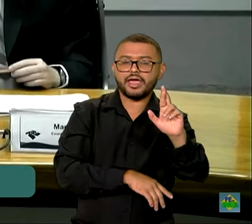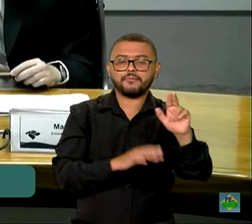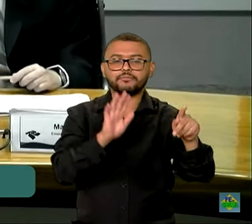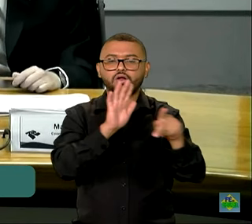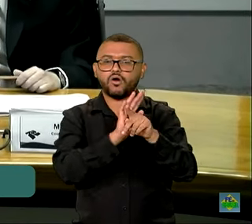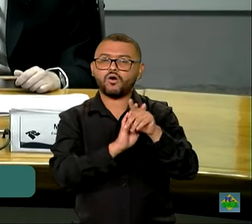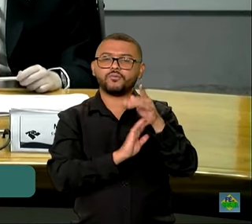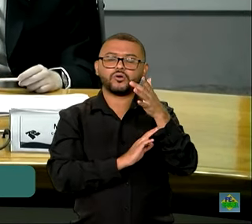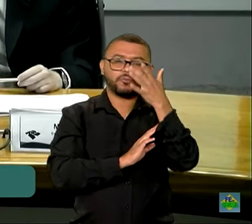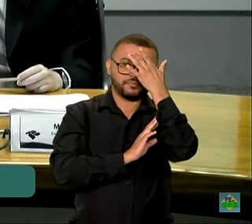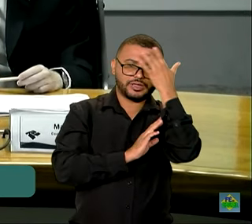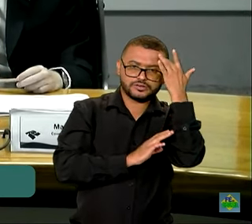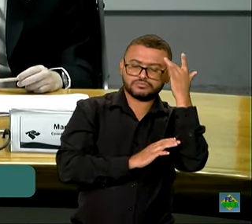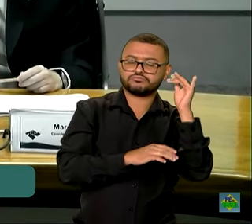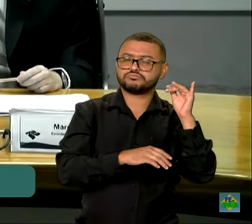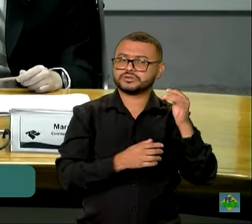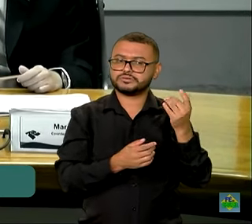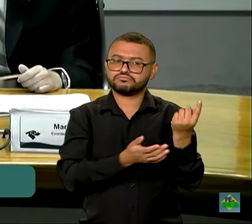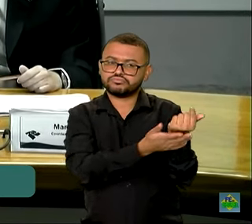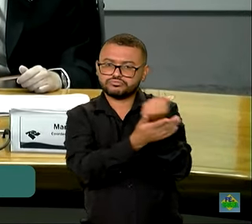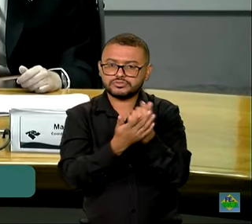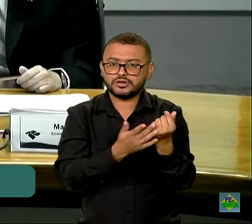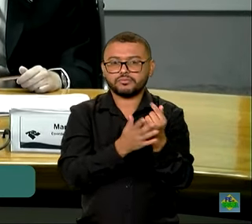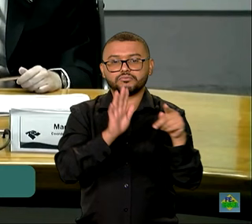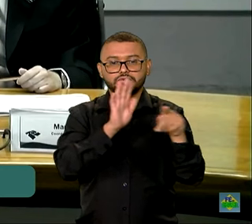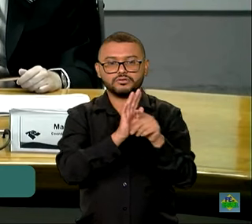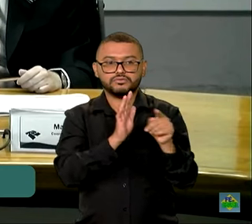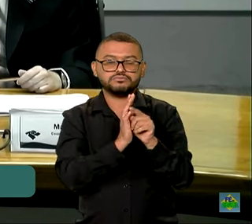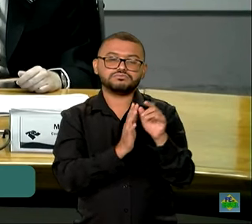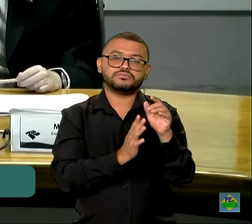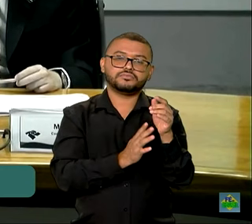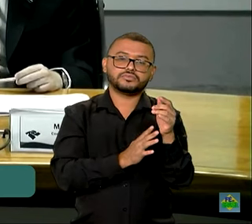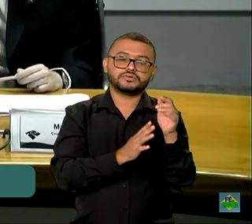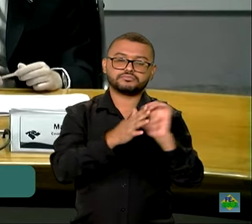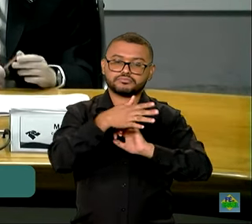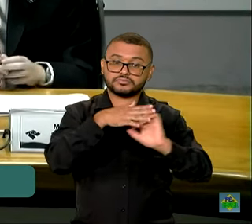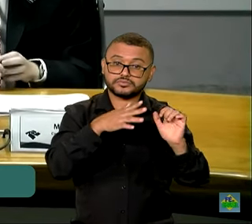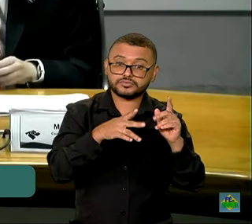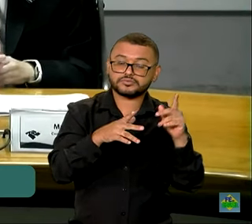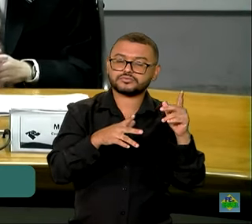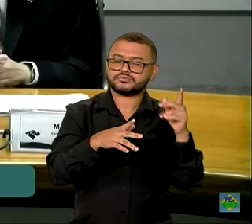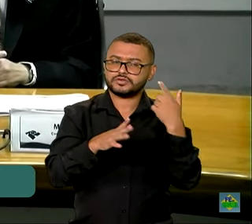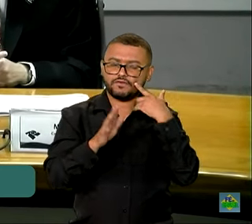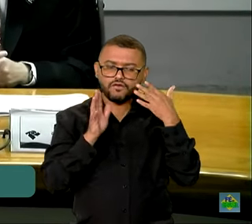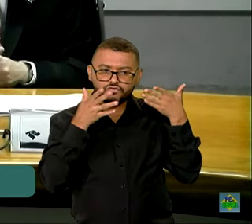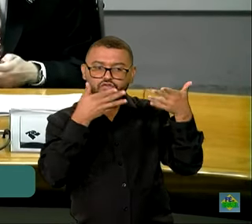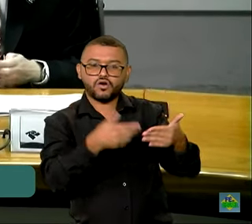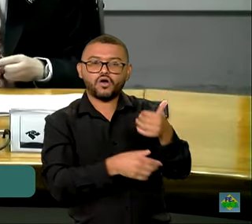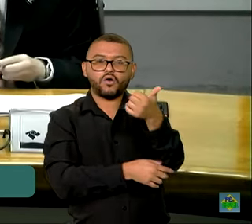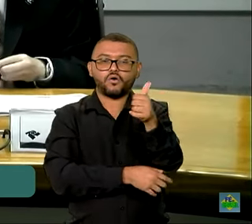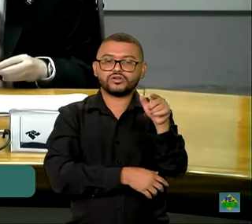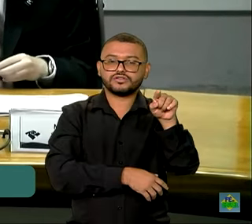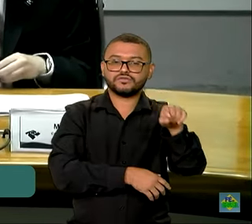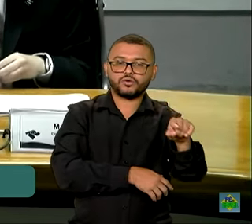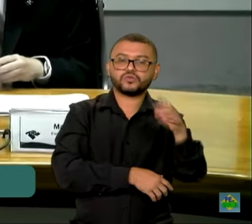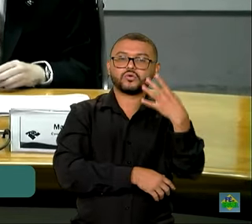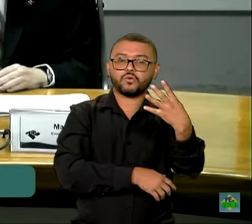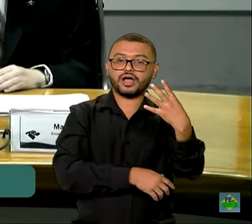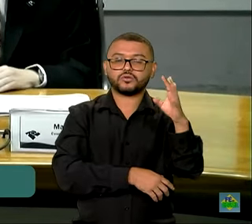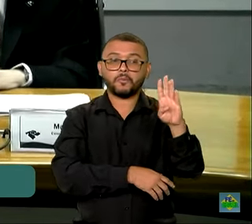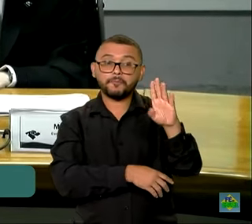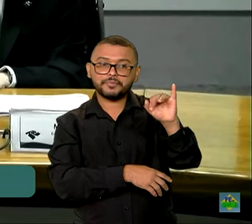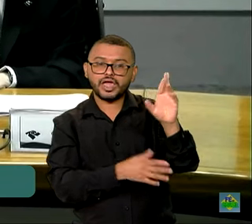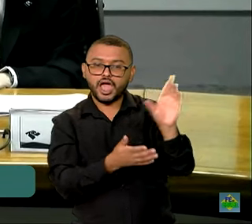na fonte sobre rendimento de capital. E aí nós estamos falando da tributação dos fundos exclusivos, que colocou 11,4 bilhões de